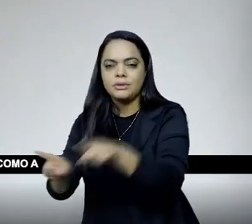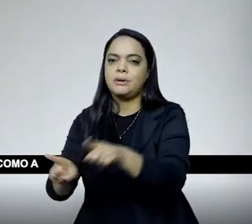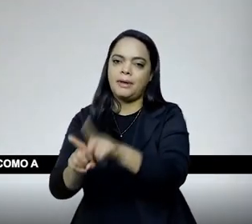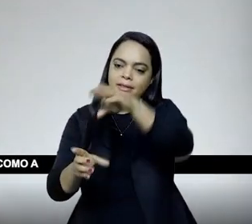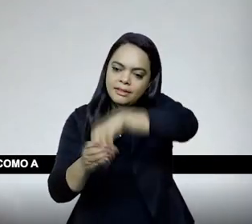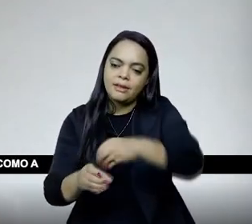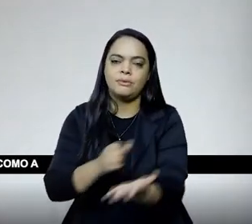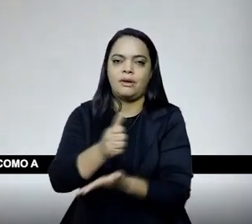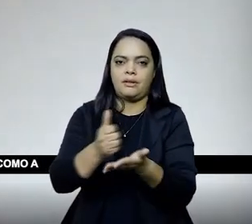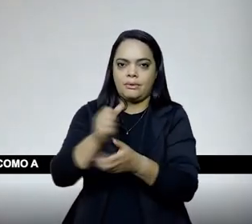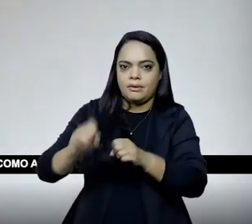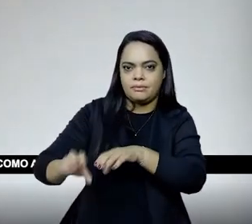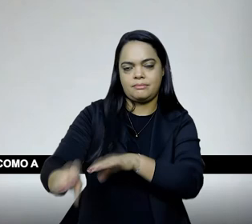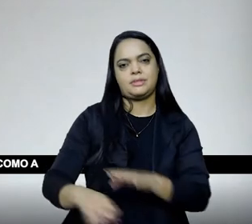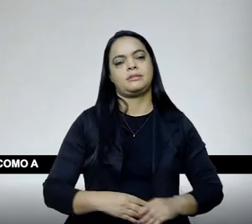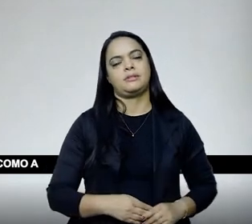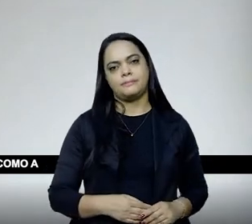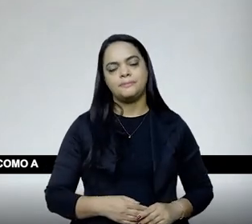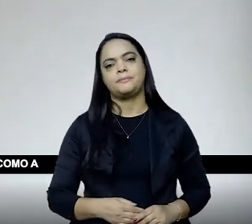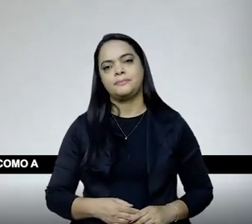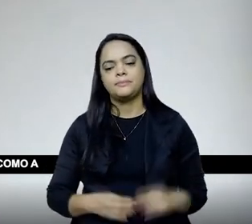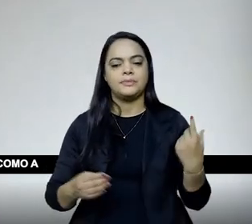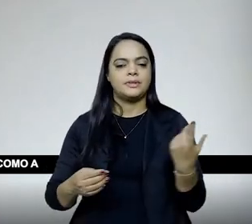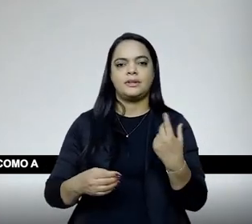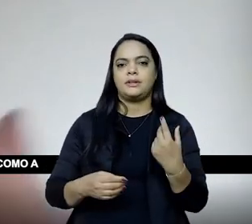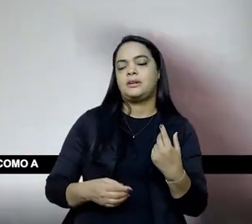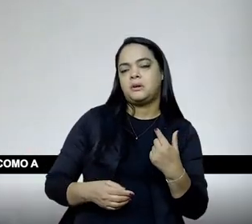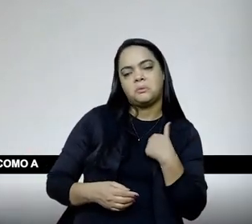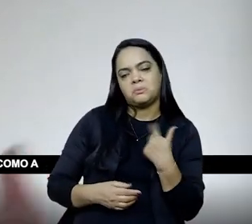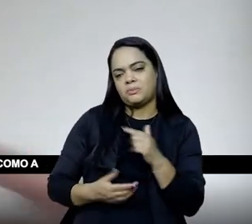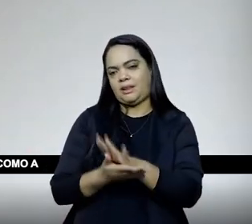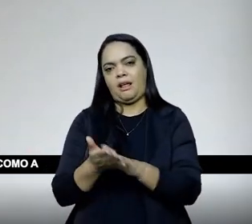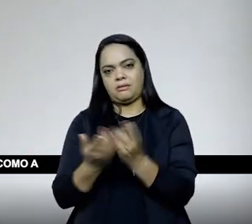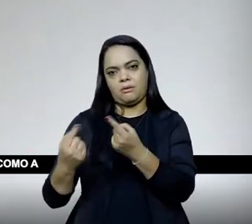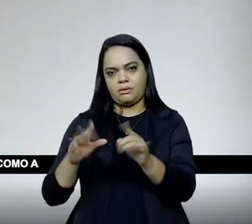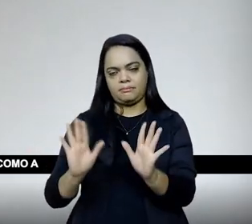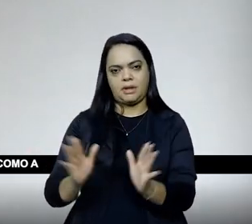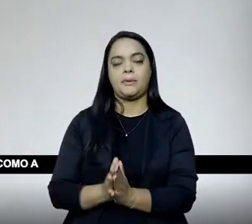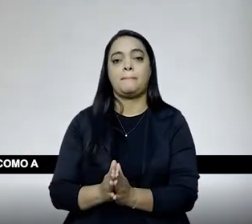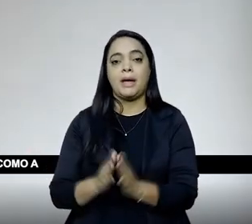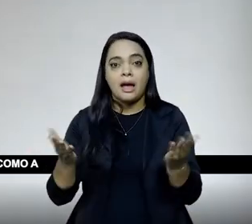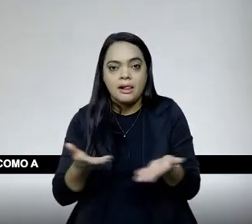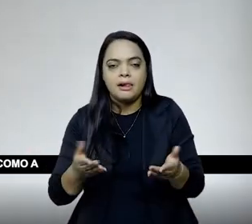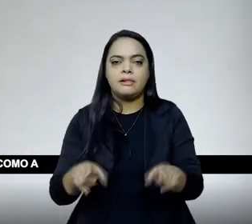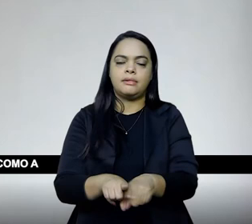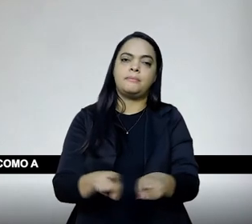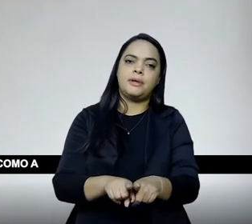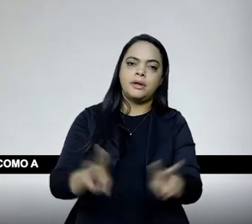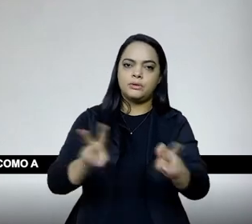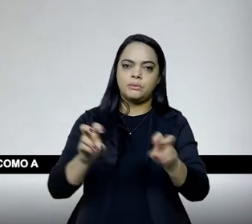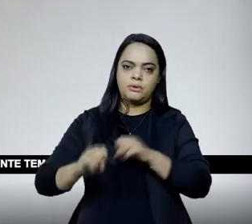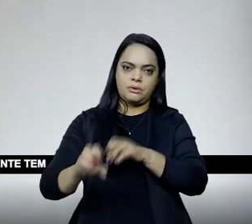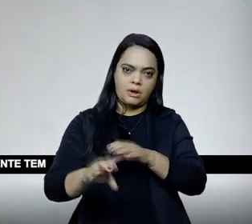uns anos seja também parte da educação básica, né? Então, não tem incompatibilidade quanto a isso, mas nesse momento, acho que a gente,